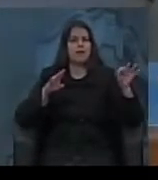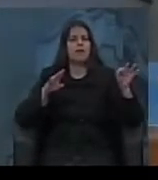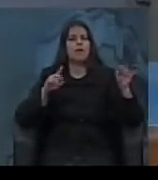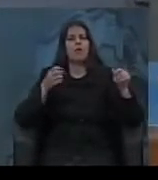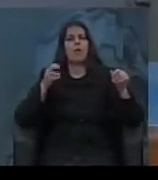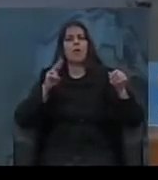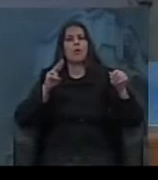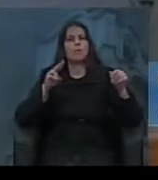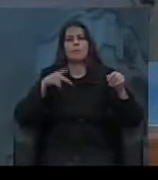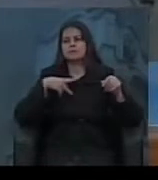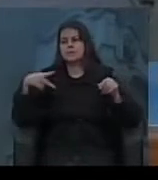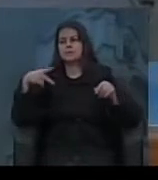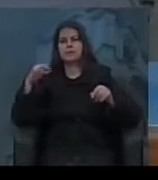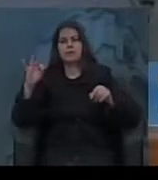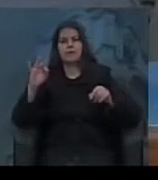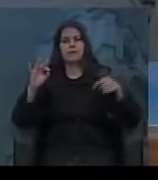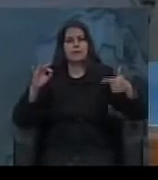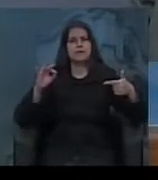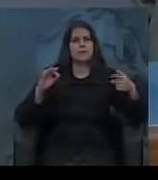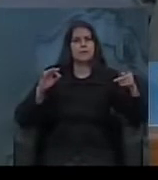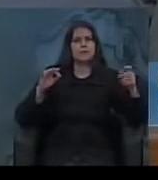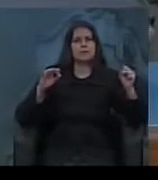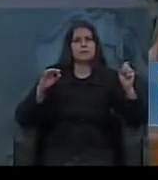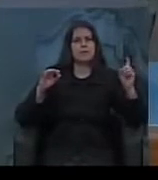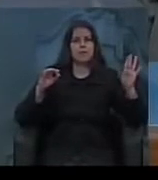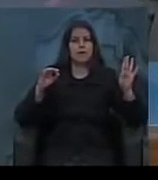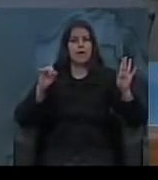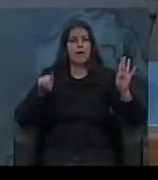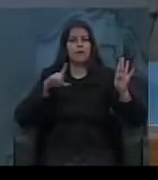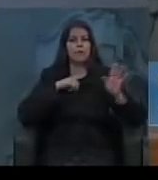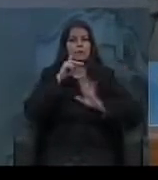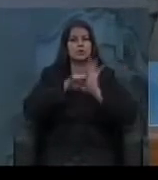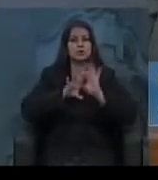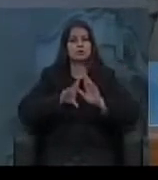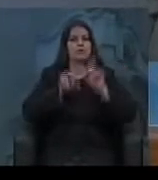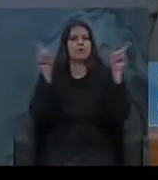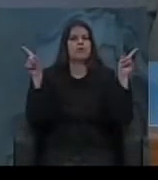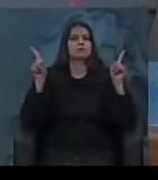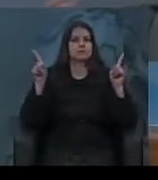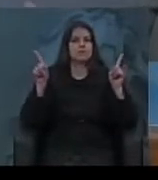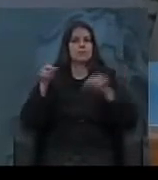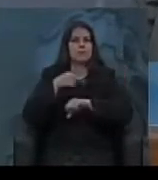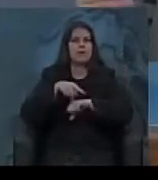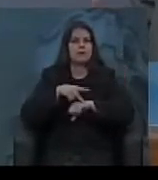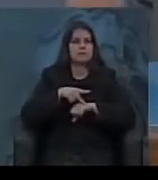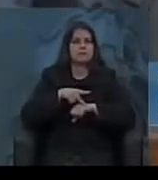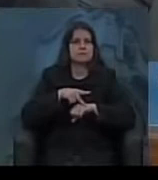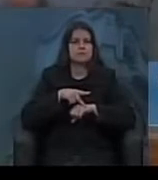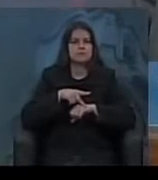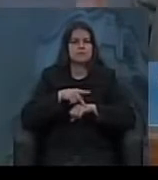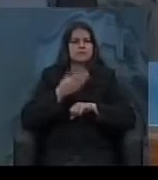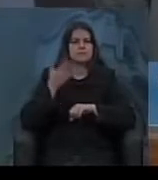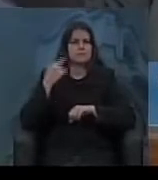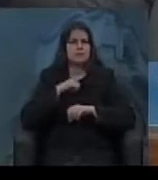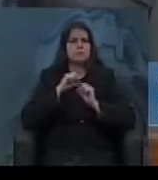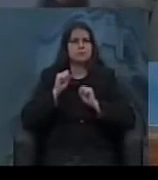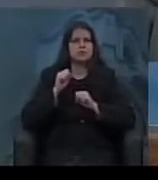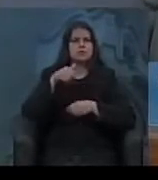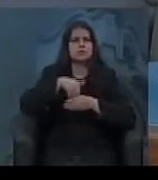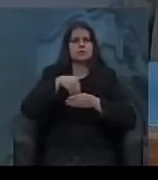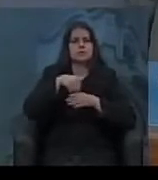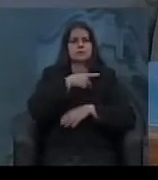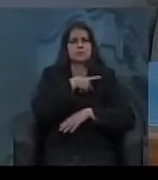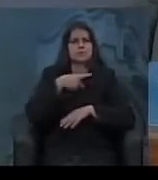PT com o vice do PSDB, por exemplo. Ou seja, projetos diferentes para o país, que, de certa forma, na época, você poderia votar para